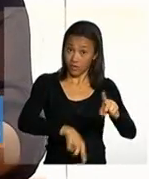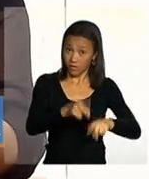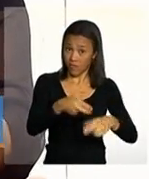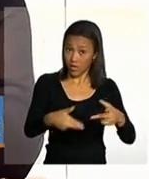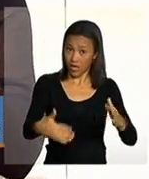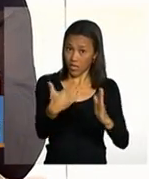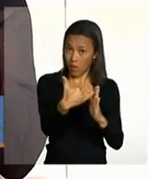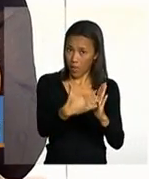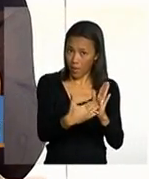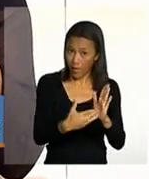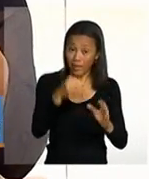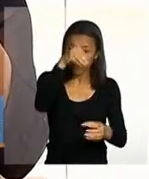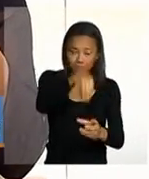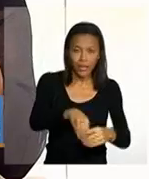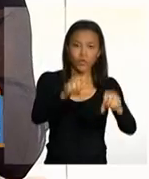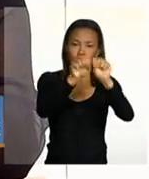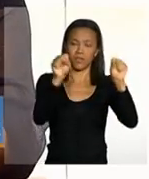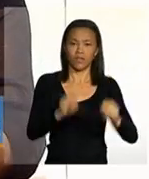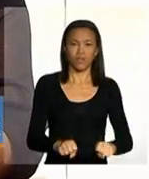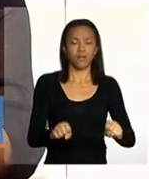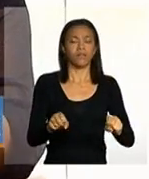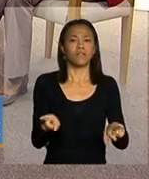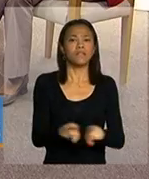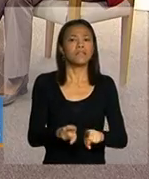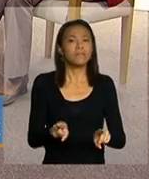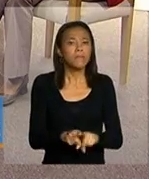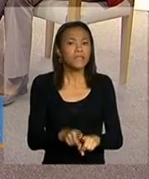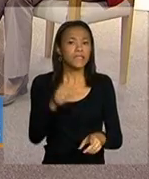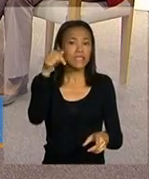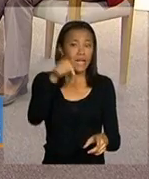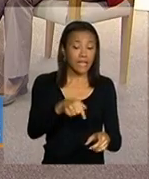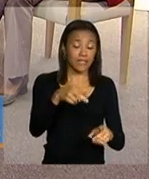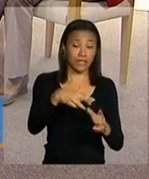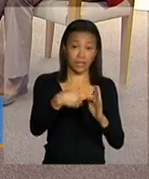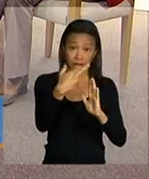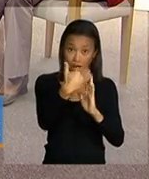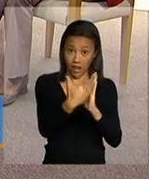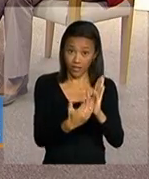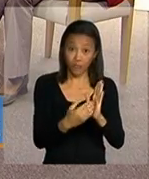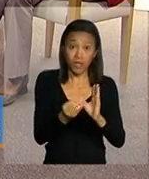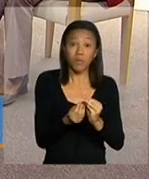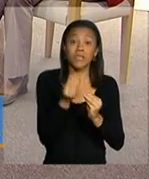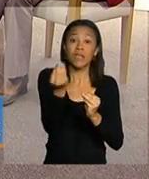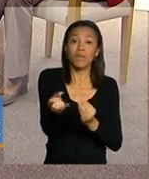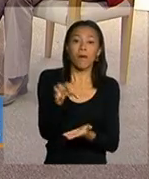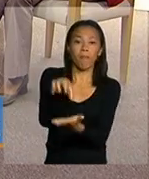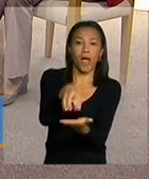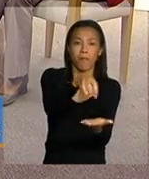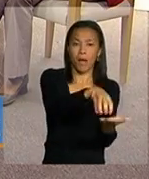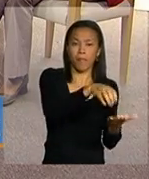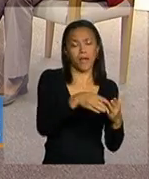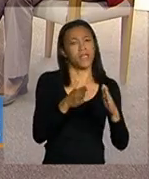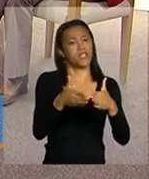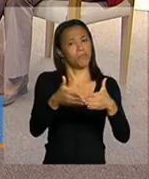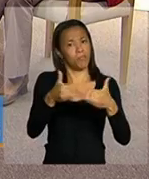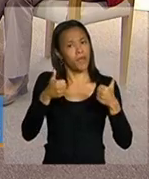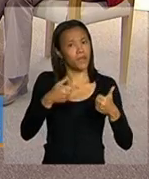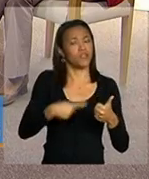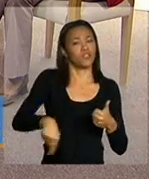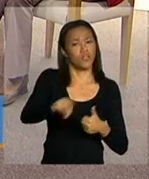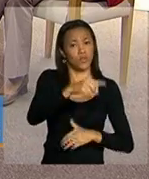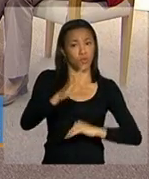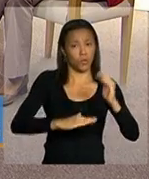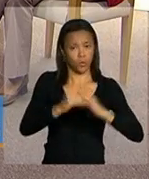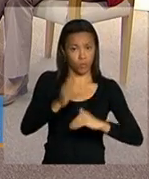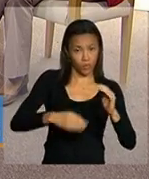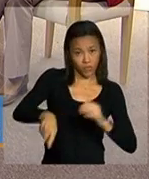sistemas e territorializando essas listas e encaminhando aos CRAS e a gente faz um apelo que os nossos técnicos dos